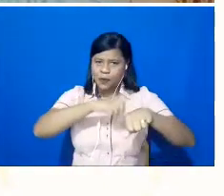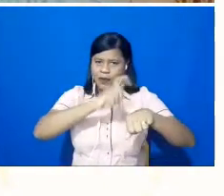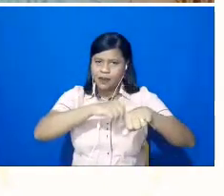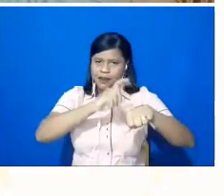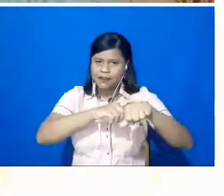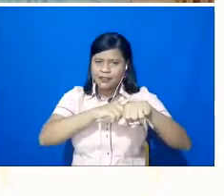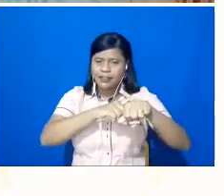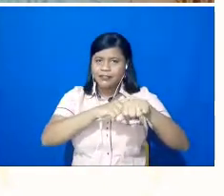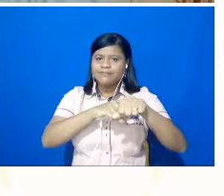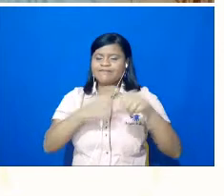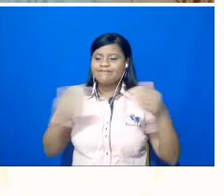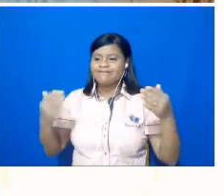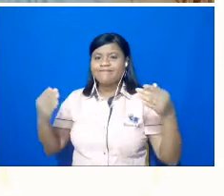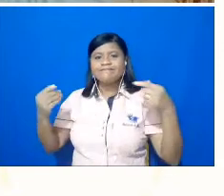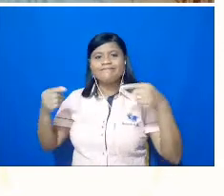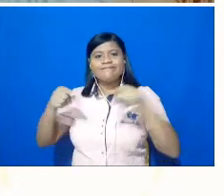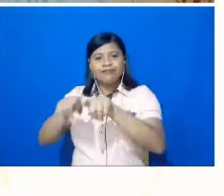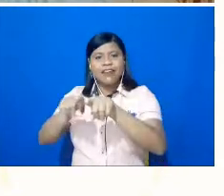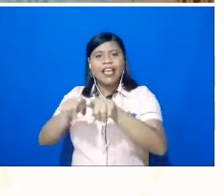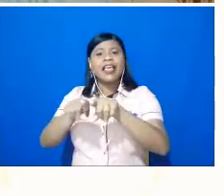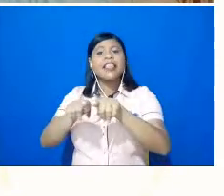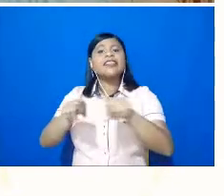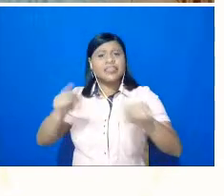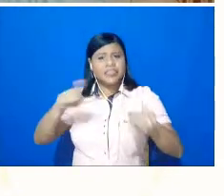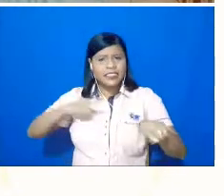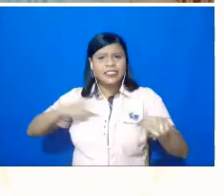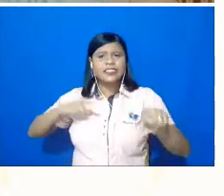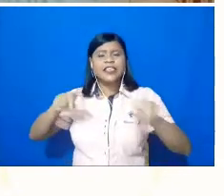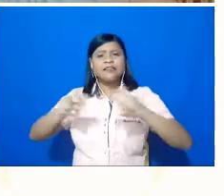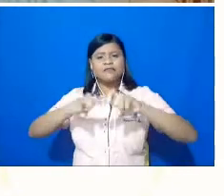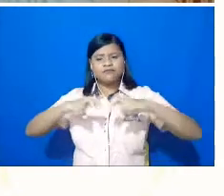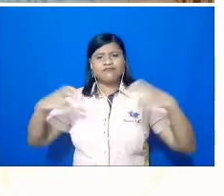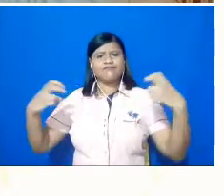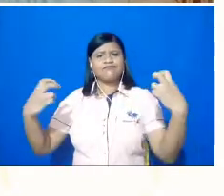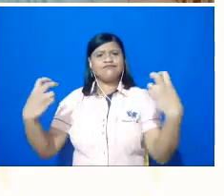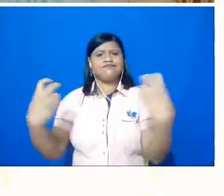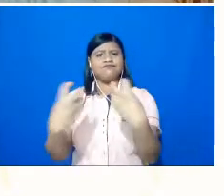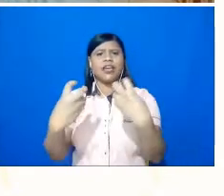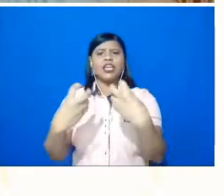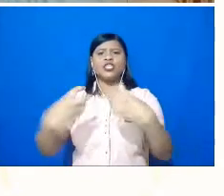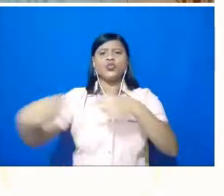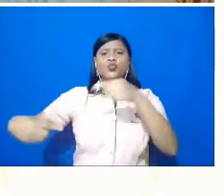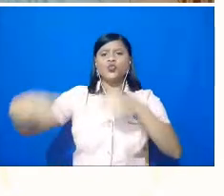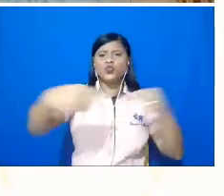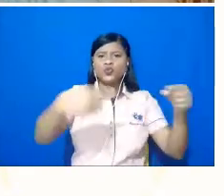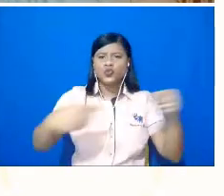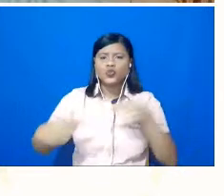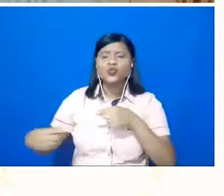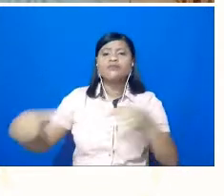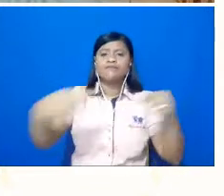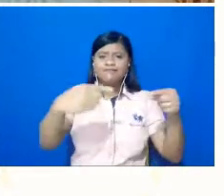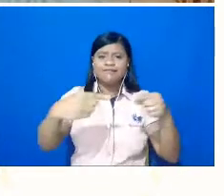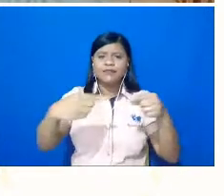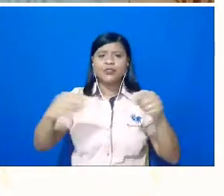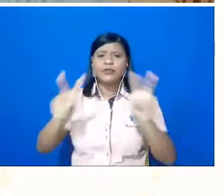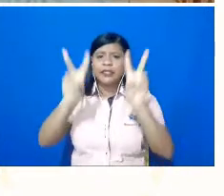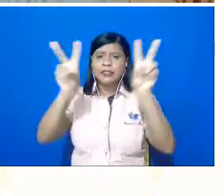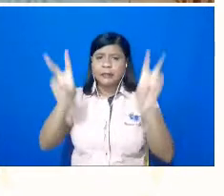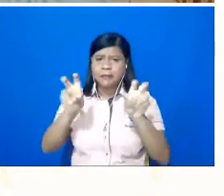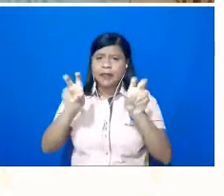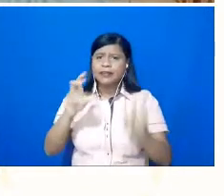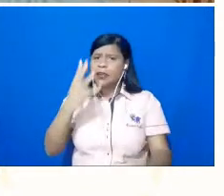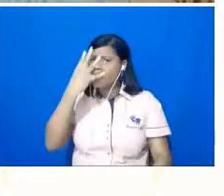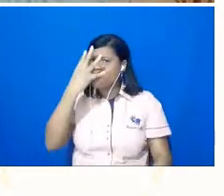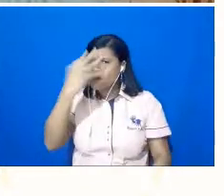apresentações, houve uma mesa redonda com o tema monitoramento ambiental portuário. Aí algumas imagens, né?